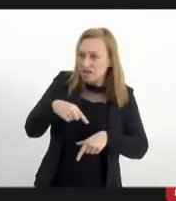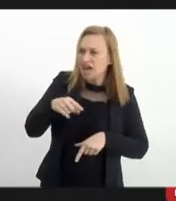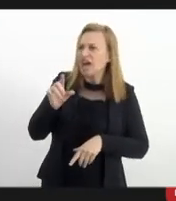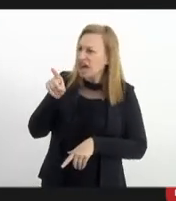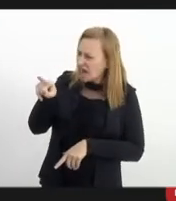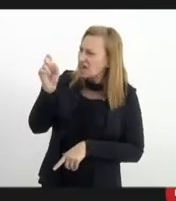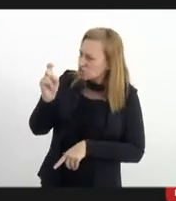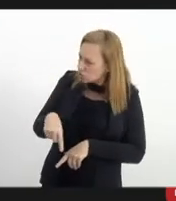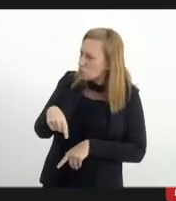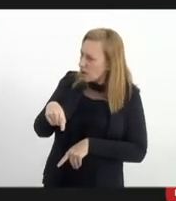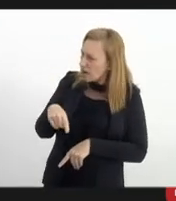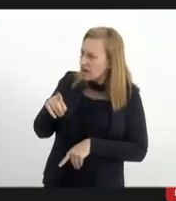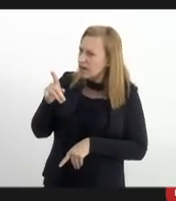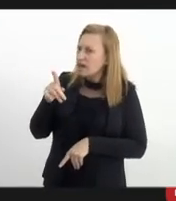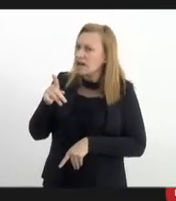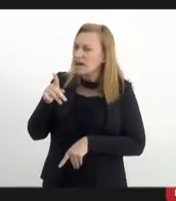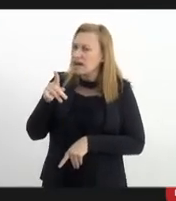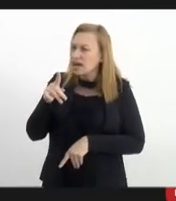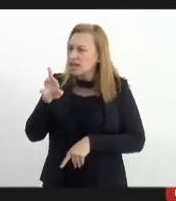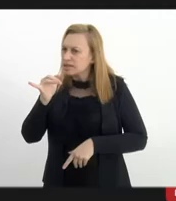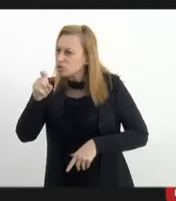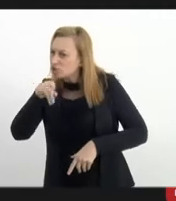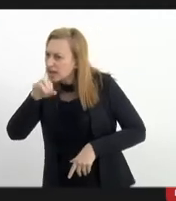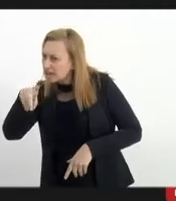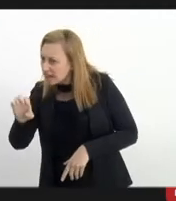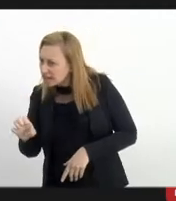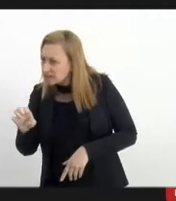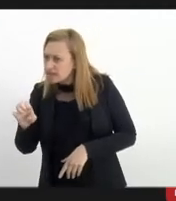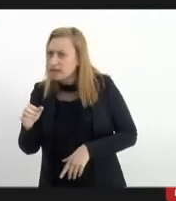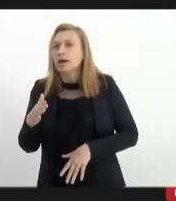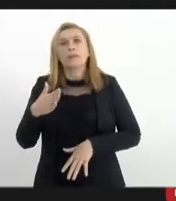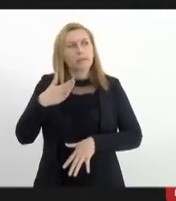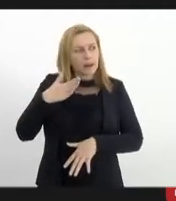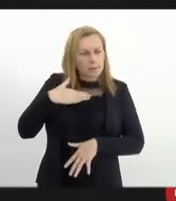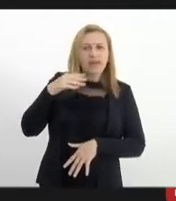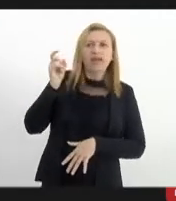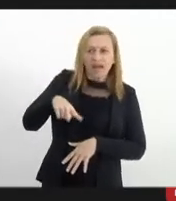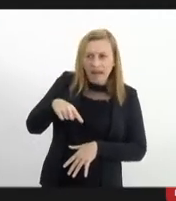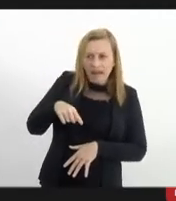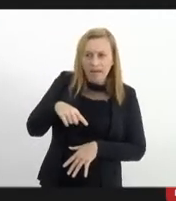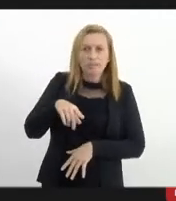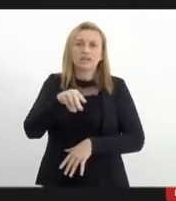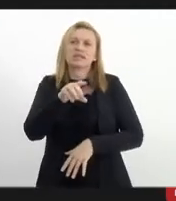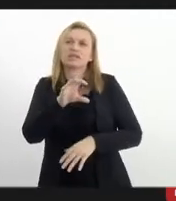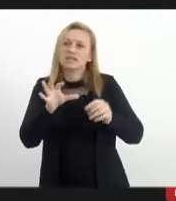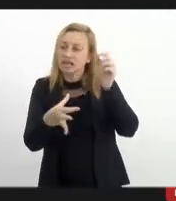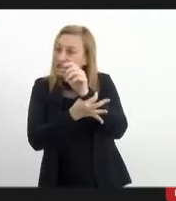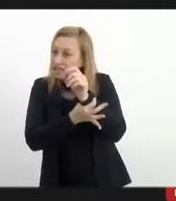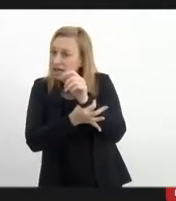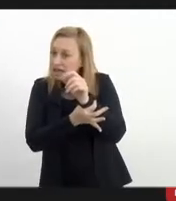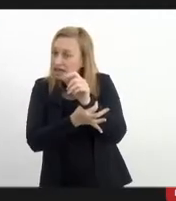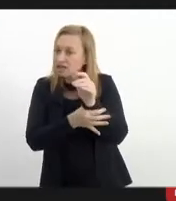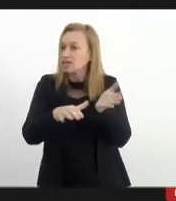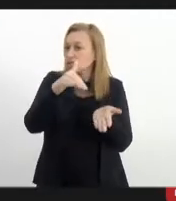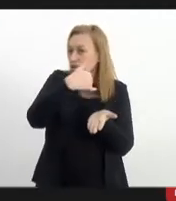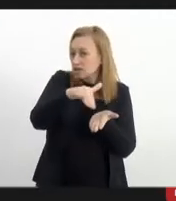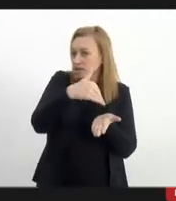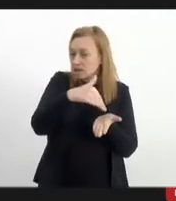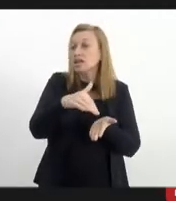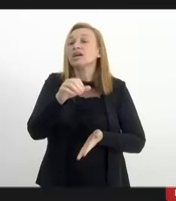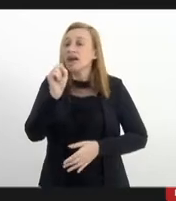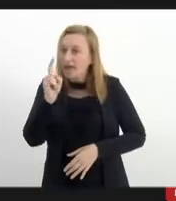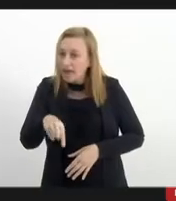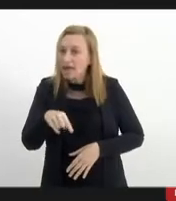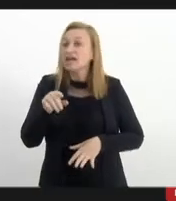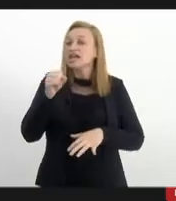Para mim, é excepcionalidade. Para a Secretaria de Polícia Civil, isso é uma excepcionalidade. Se por alguma razão você quer sair à noite